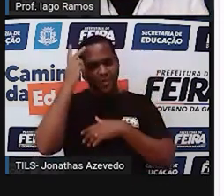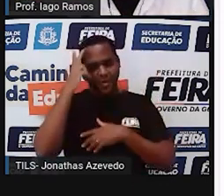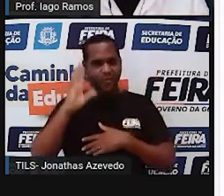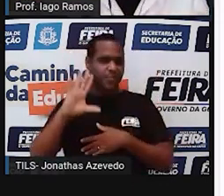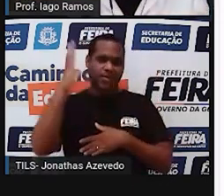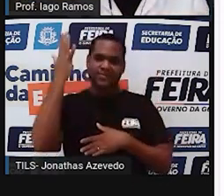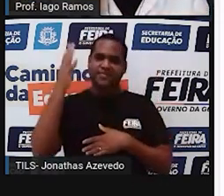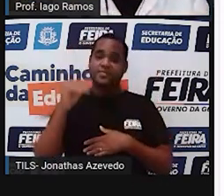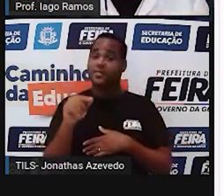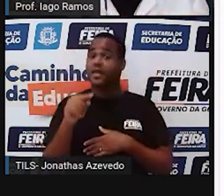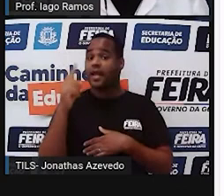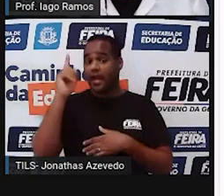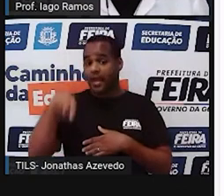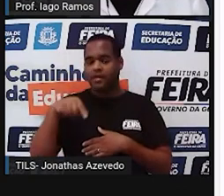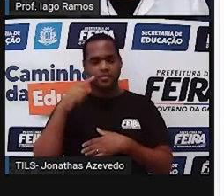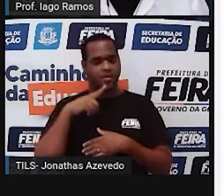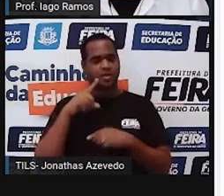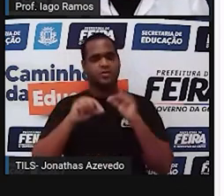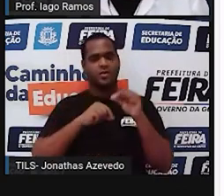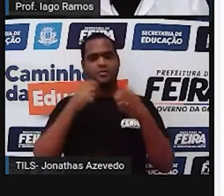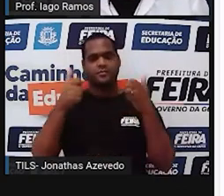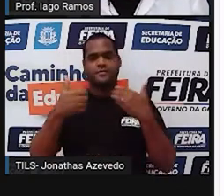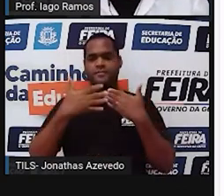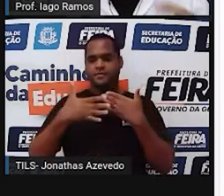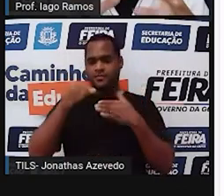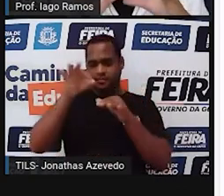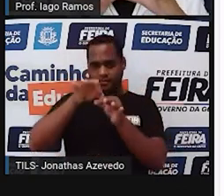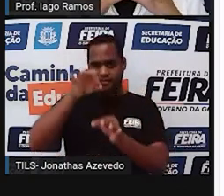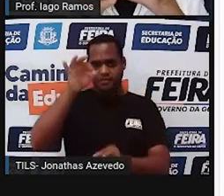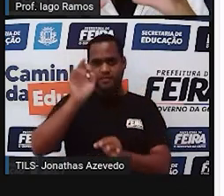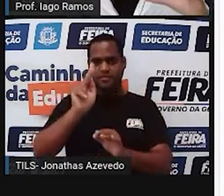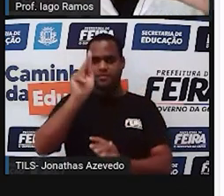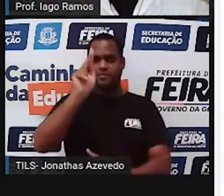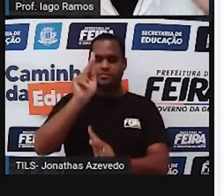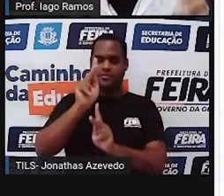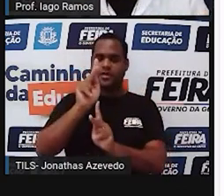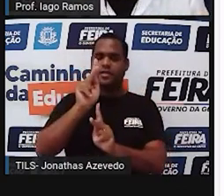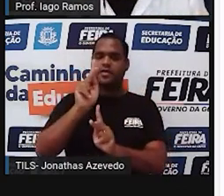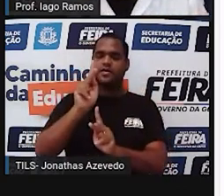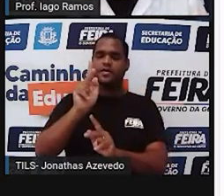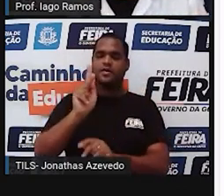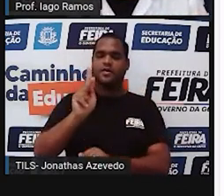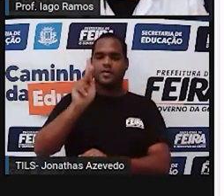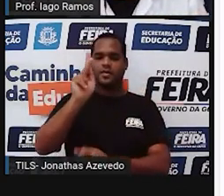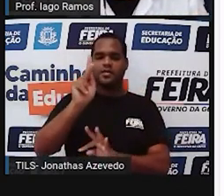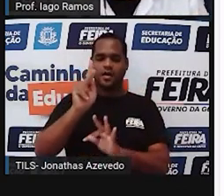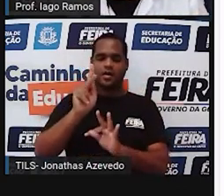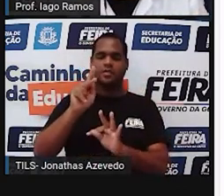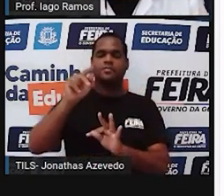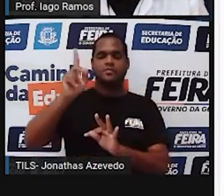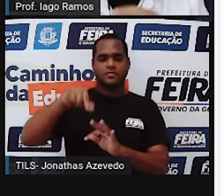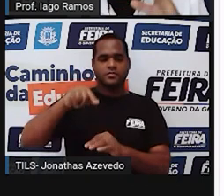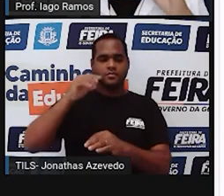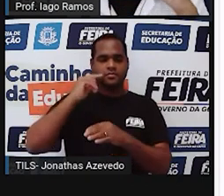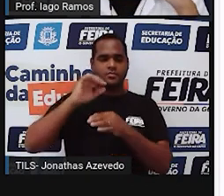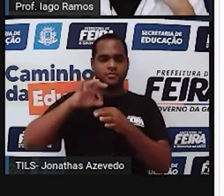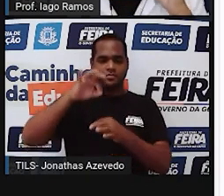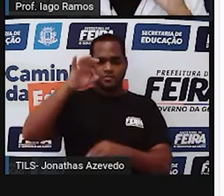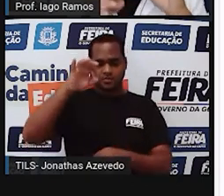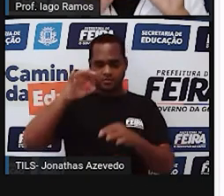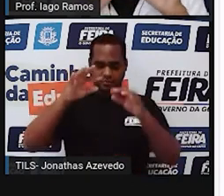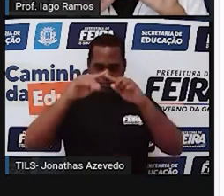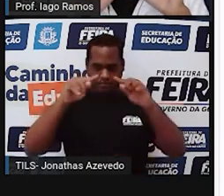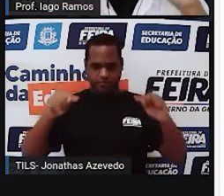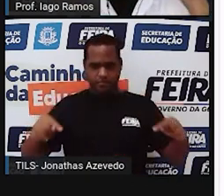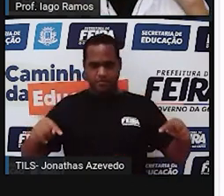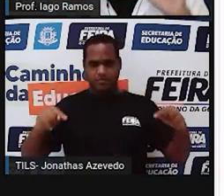a corda passou no meio desse ângulo e dividiu em duas metades pois é pegou aquele ângulo